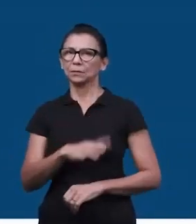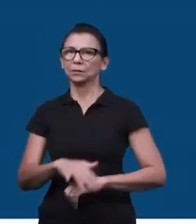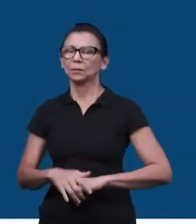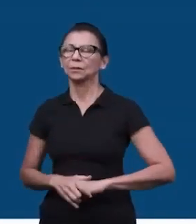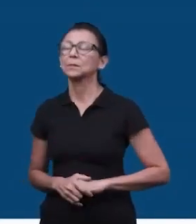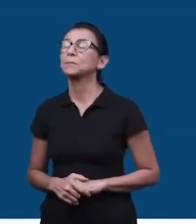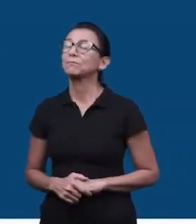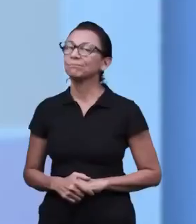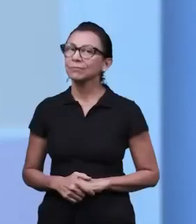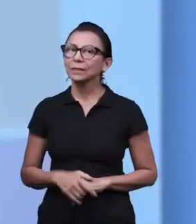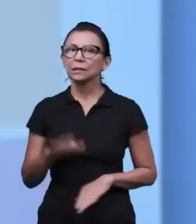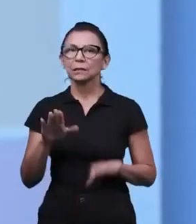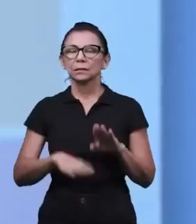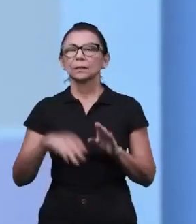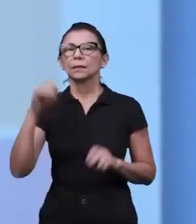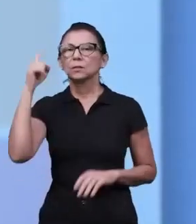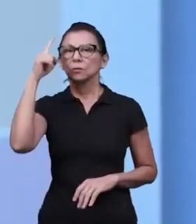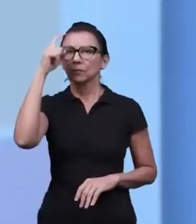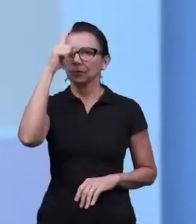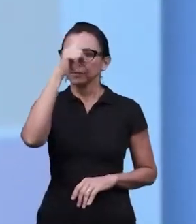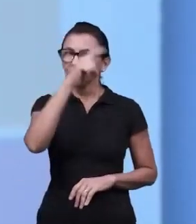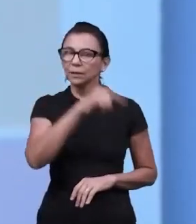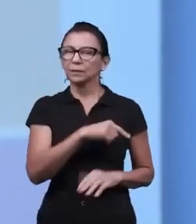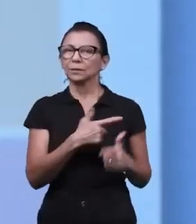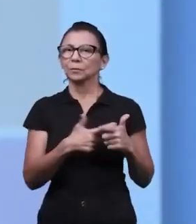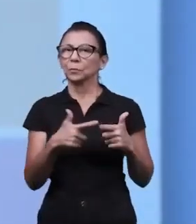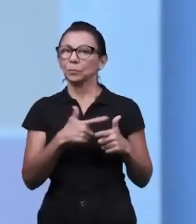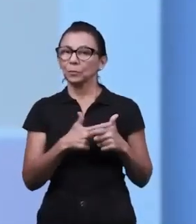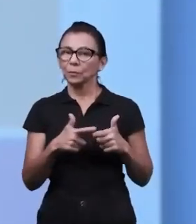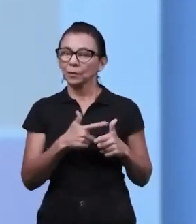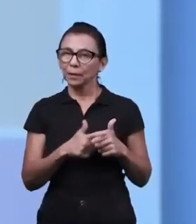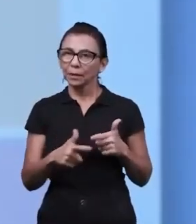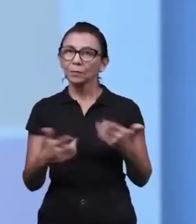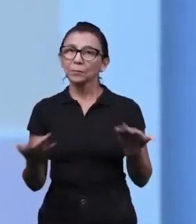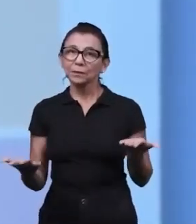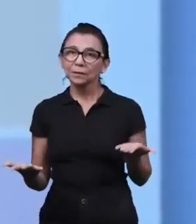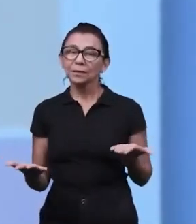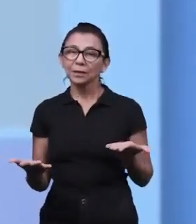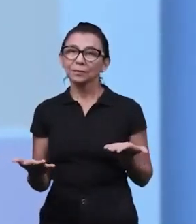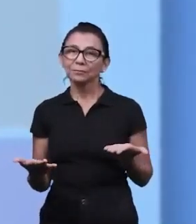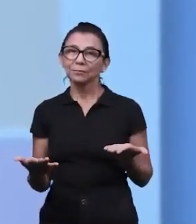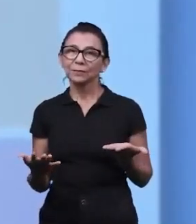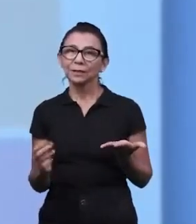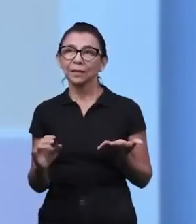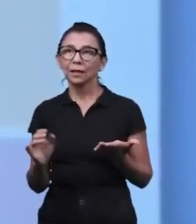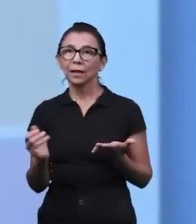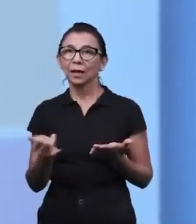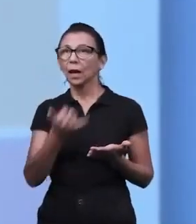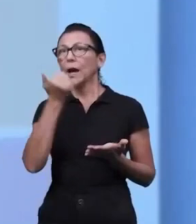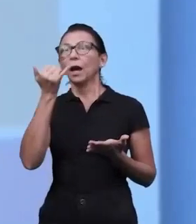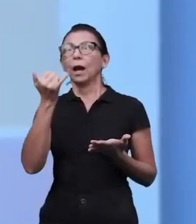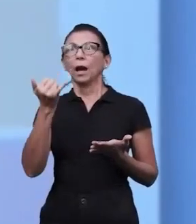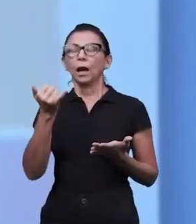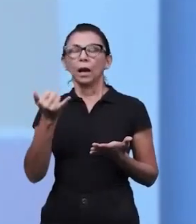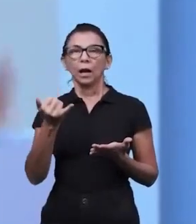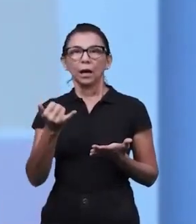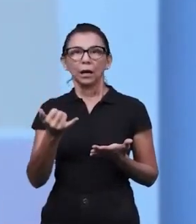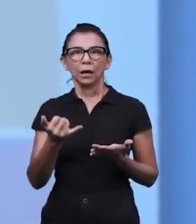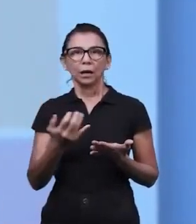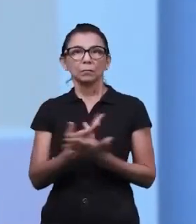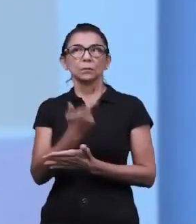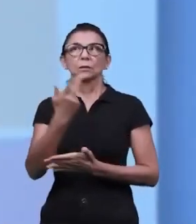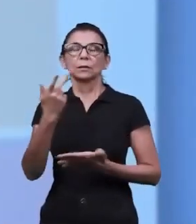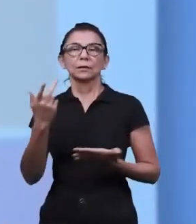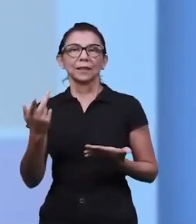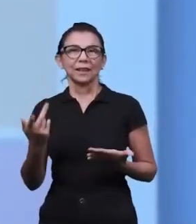é fácil lidar com todas essas questões. Com todas as situações que surgem na nossa vida. Mas, além de tudo